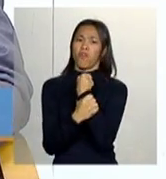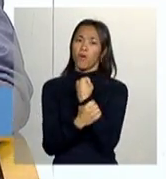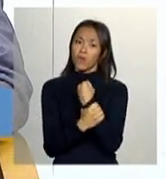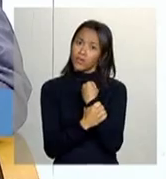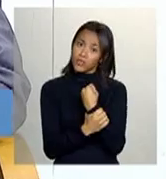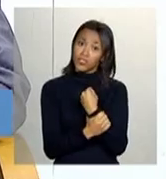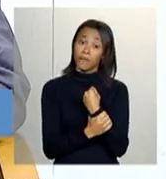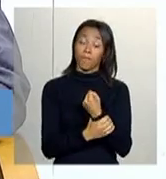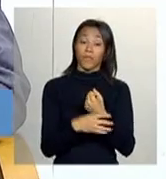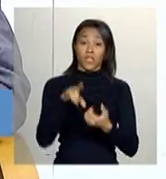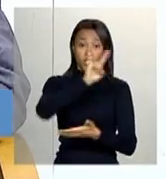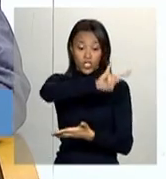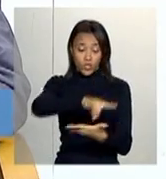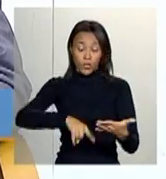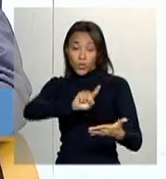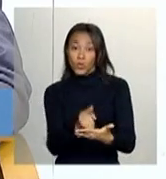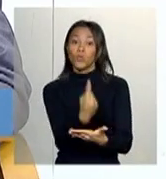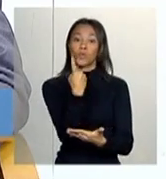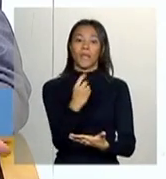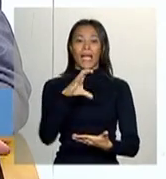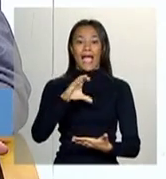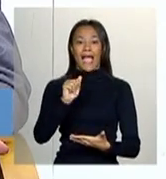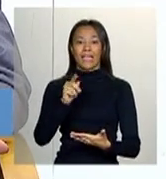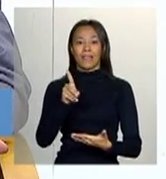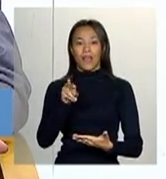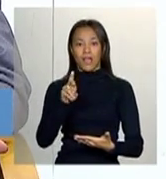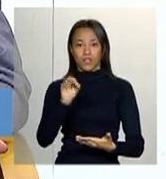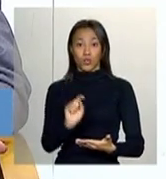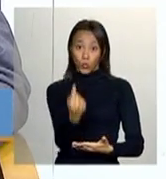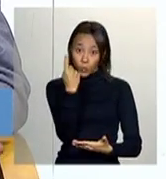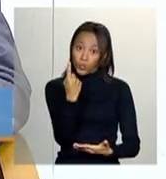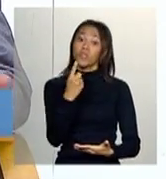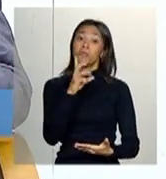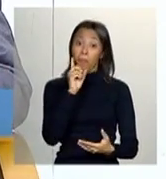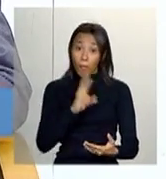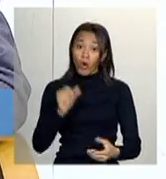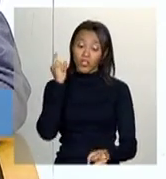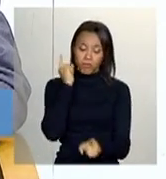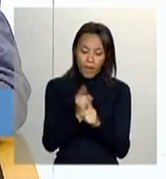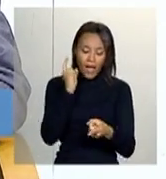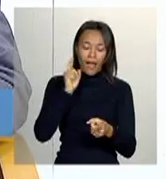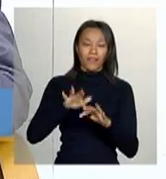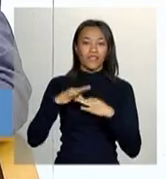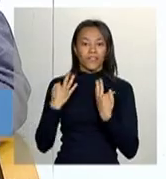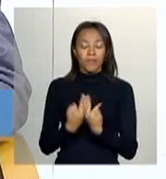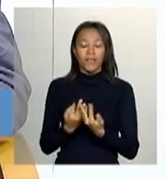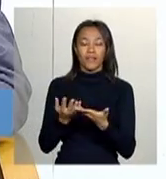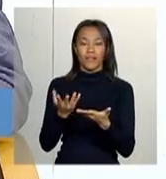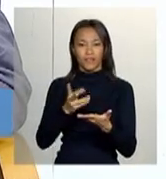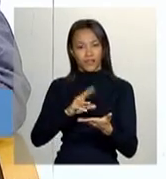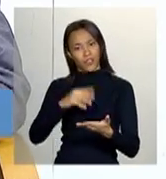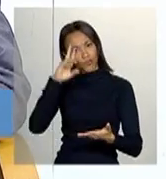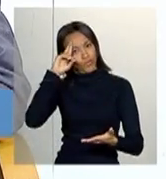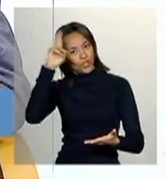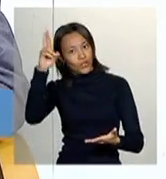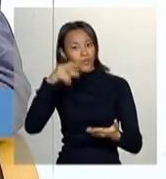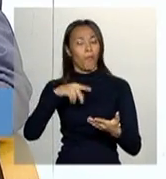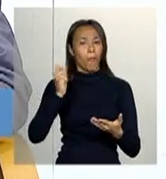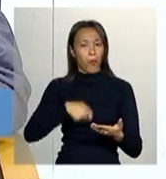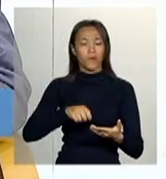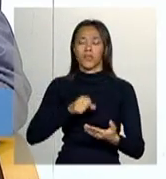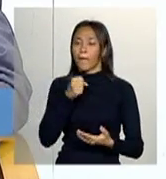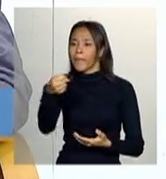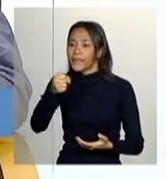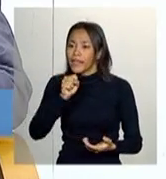cadastro único com outros parceiros que podem identificar essas famílias. E o nosso gestor, o nosso entrevistador faz a